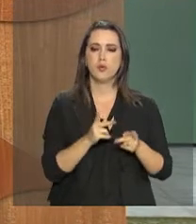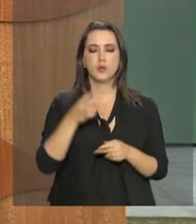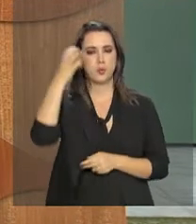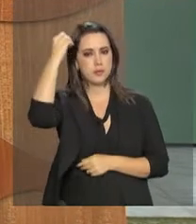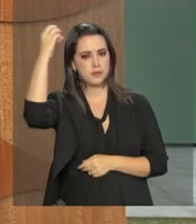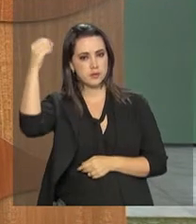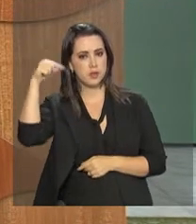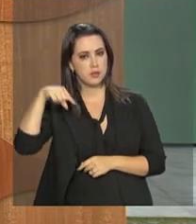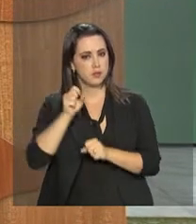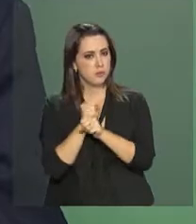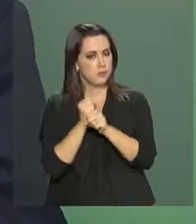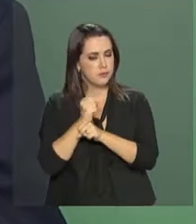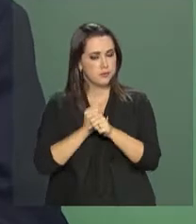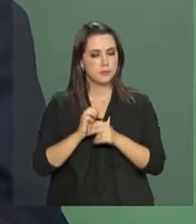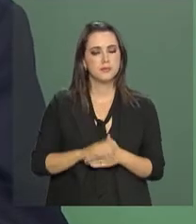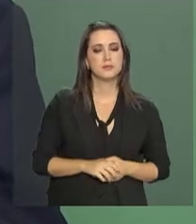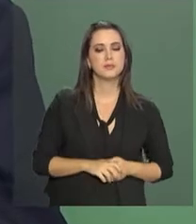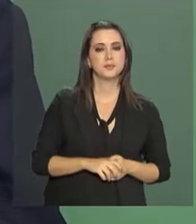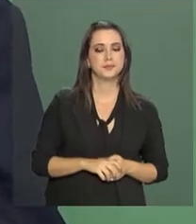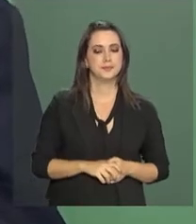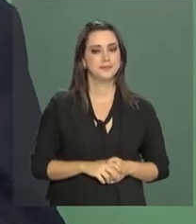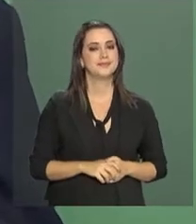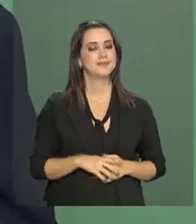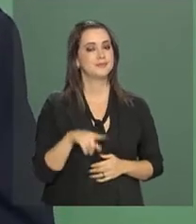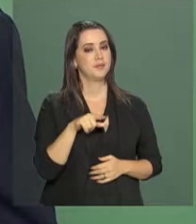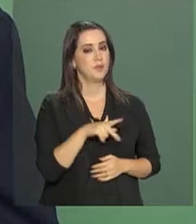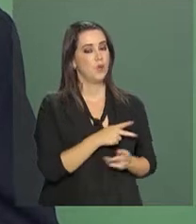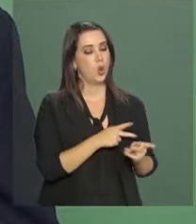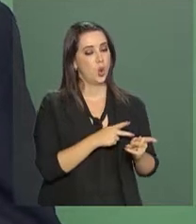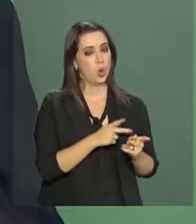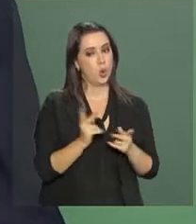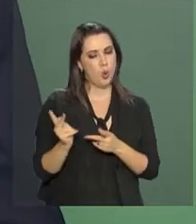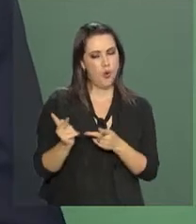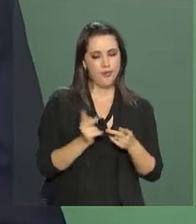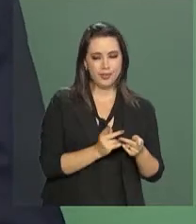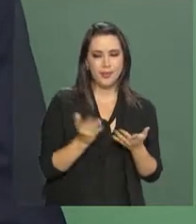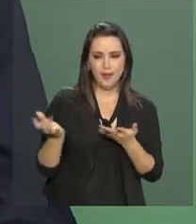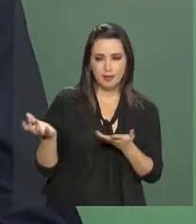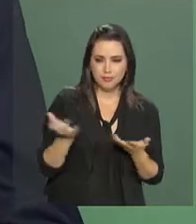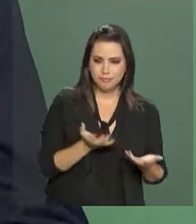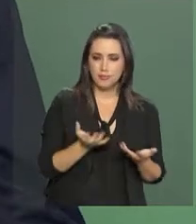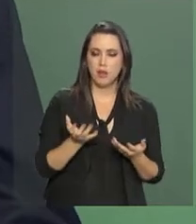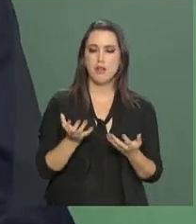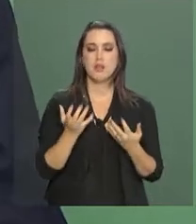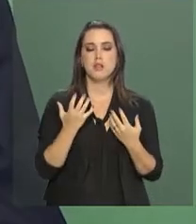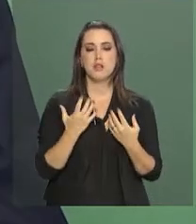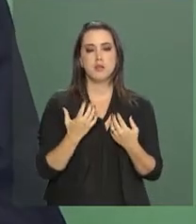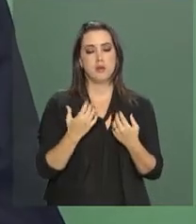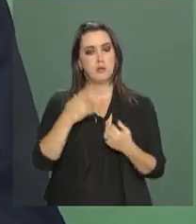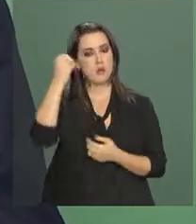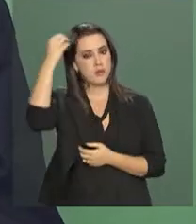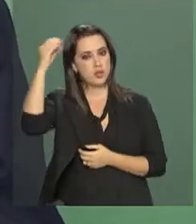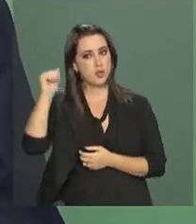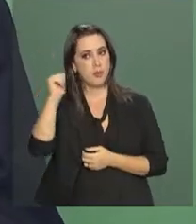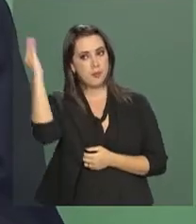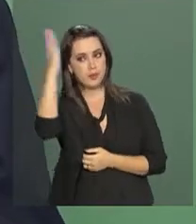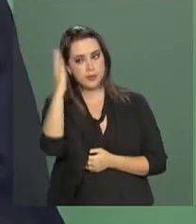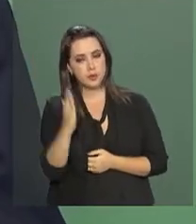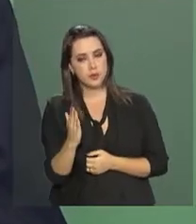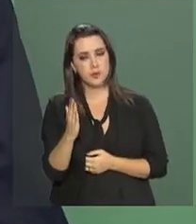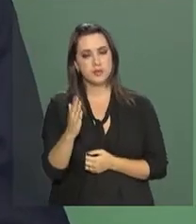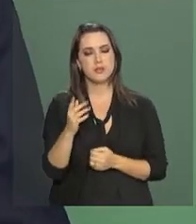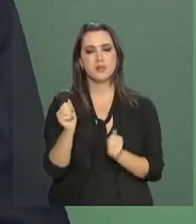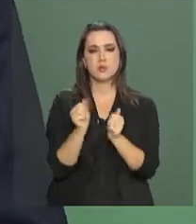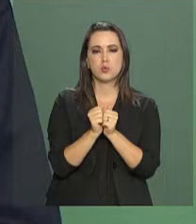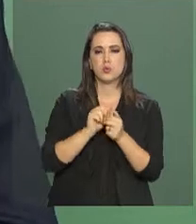governo ainda este ano. Convidei o presidente Bolsonaro, se ele puder, para fazer viagens comigo para o exterior. Tem algumas viagens